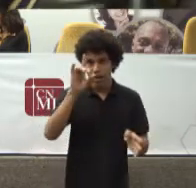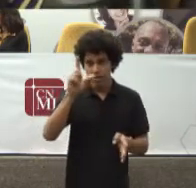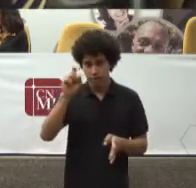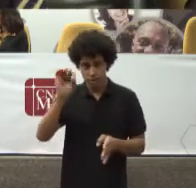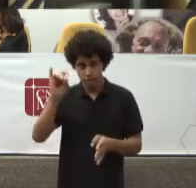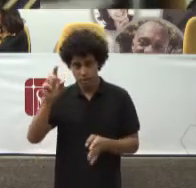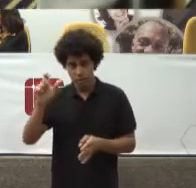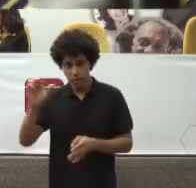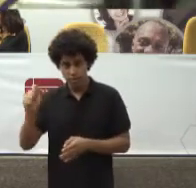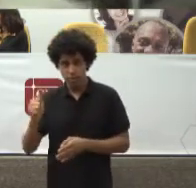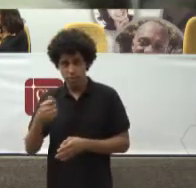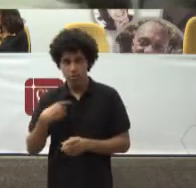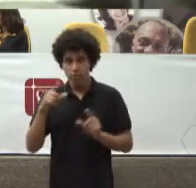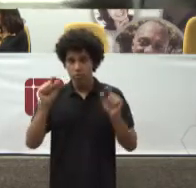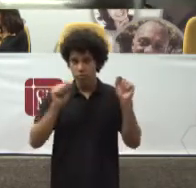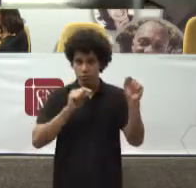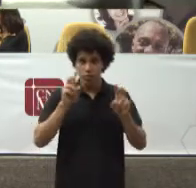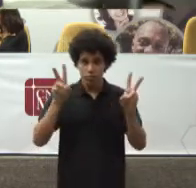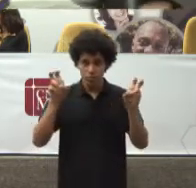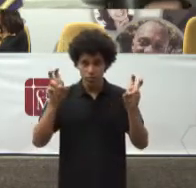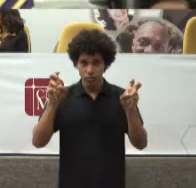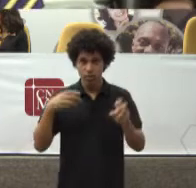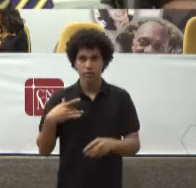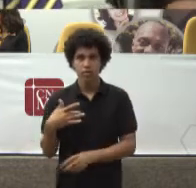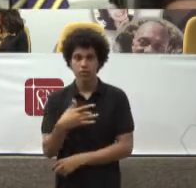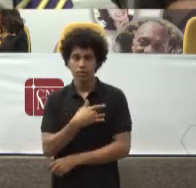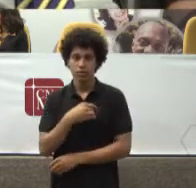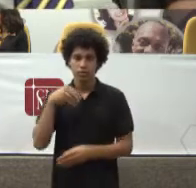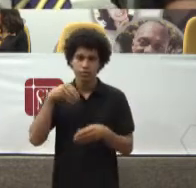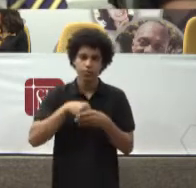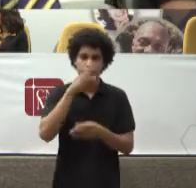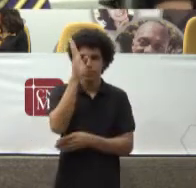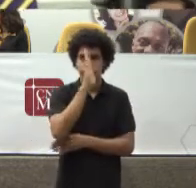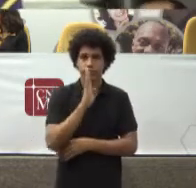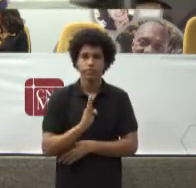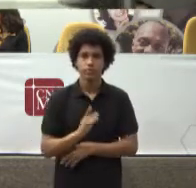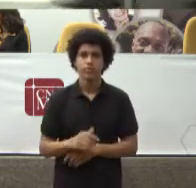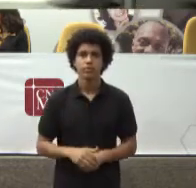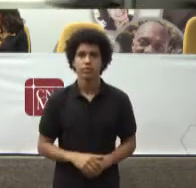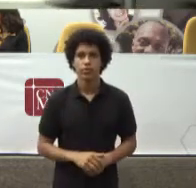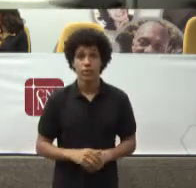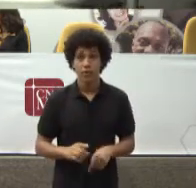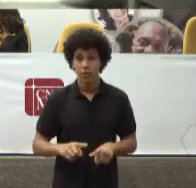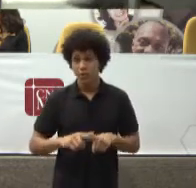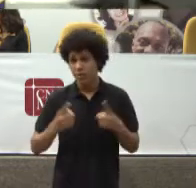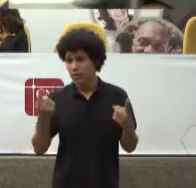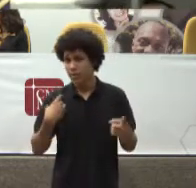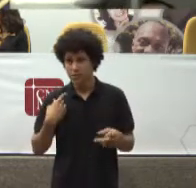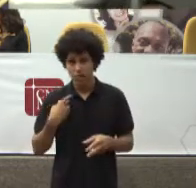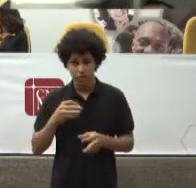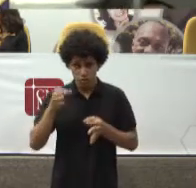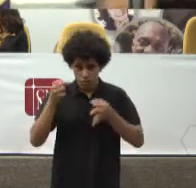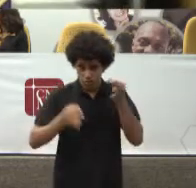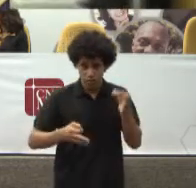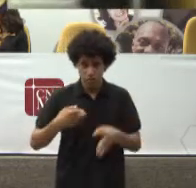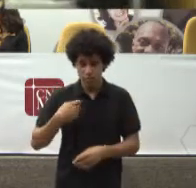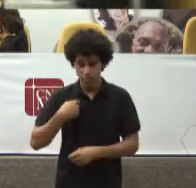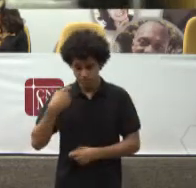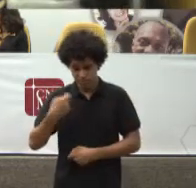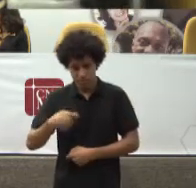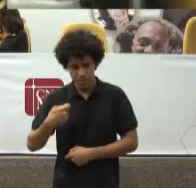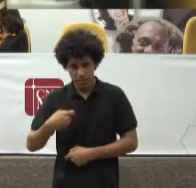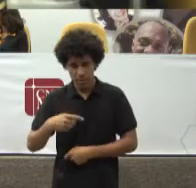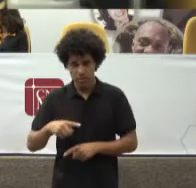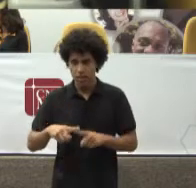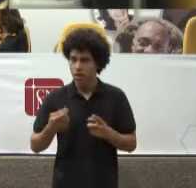Da saúde No Brasil Como a Vossa Excelência Muito bem disse Por mais que a judicialização Seja necessária Ela não pode